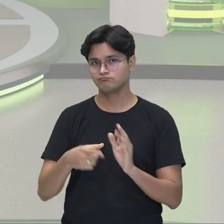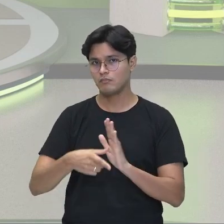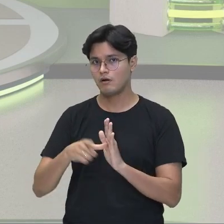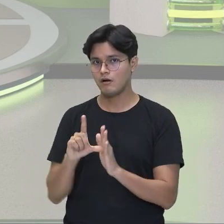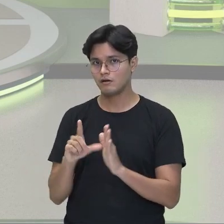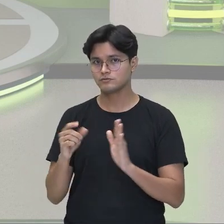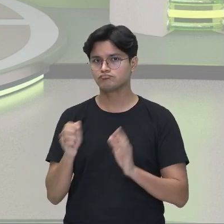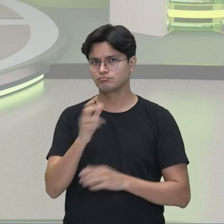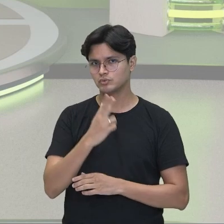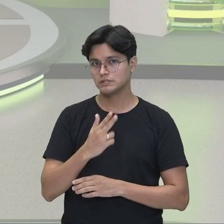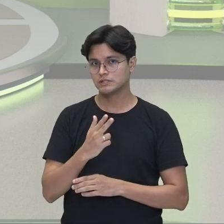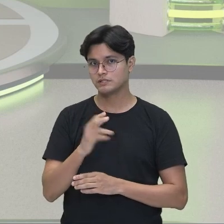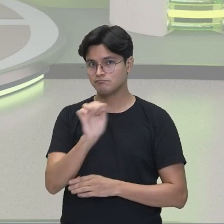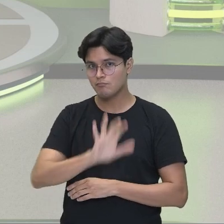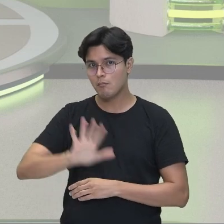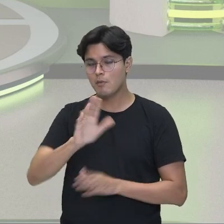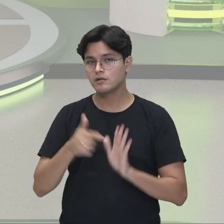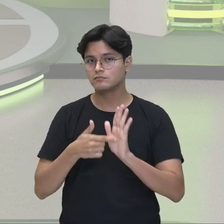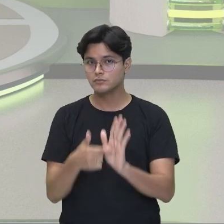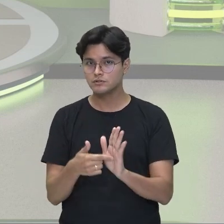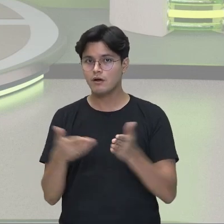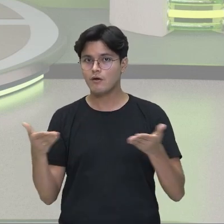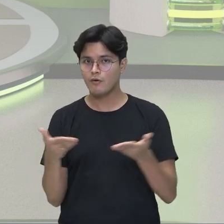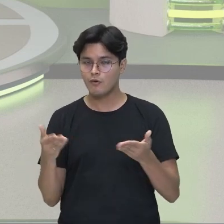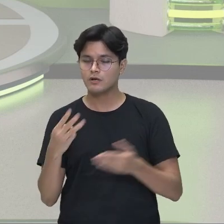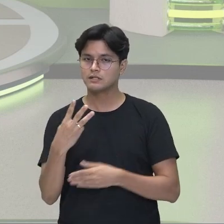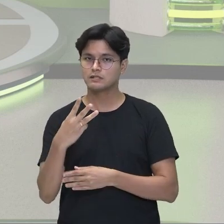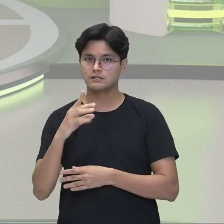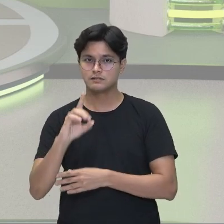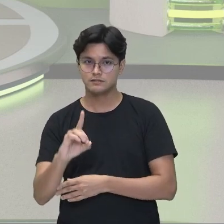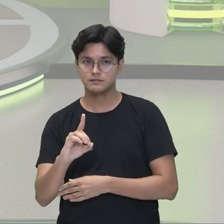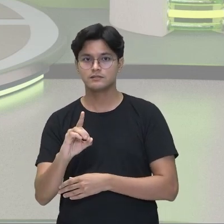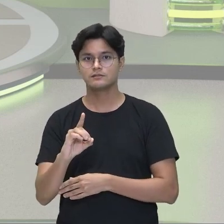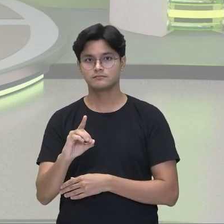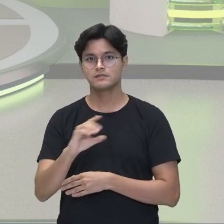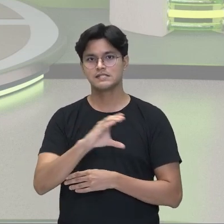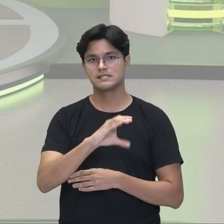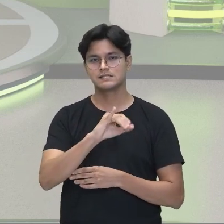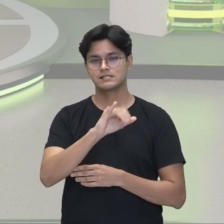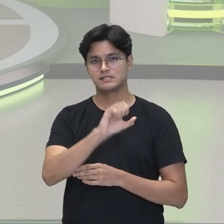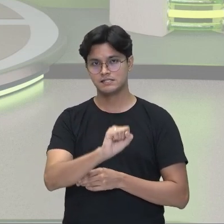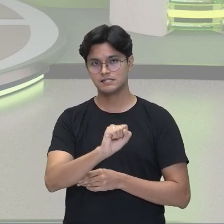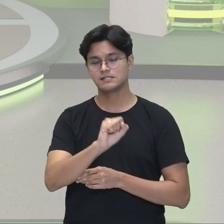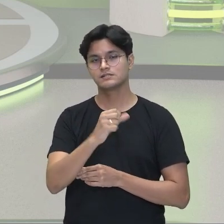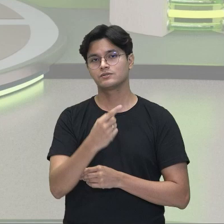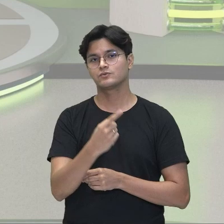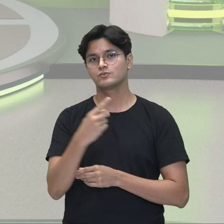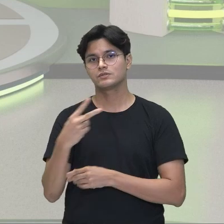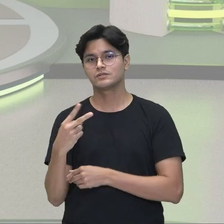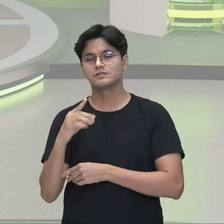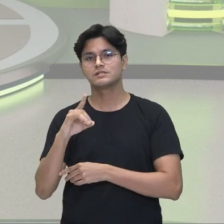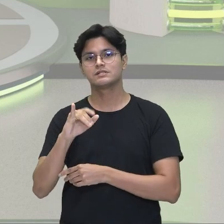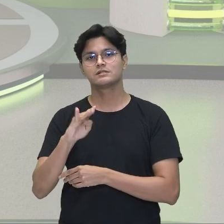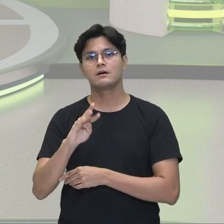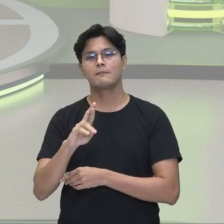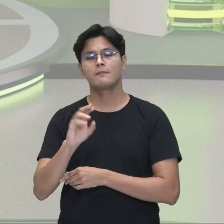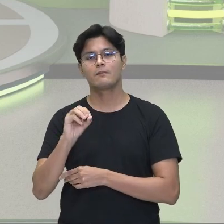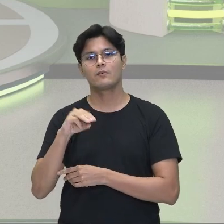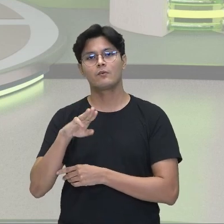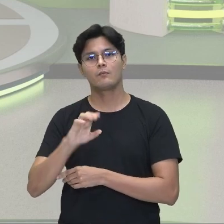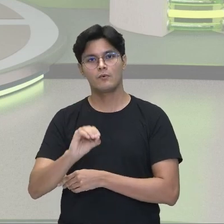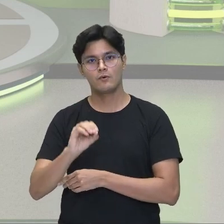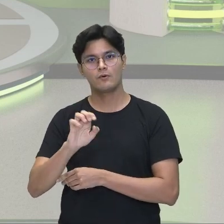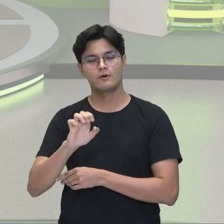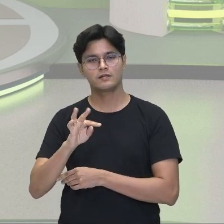cis 1 e 2 de bromo eteno. Então, observem comigo aqui nessa